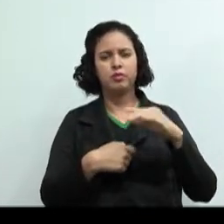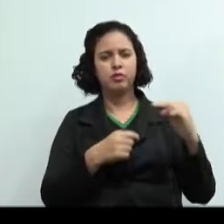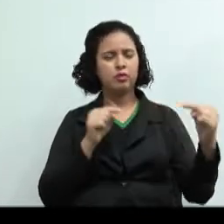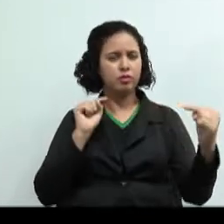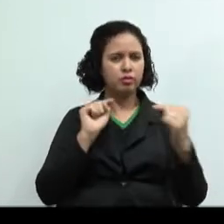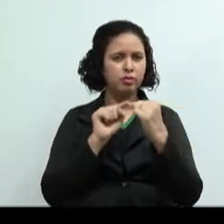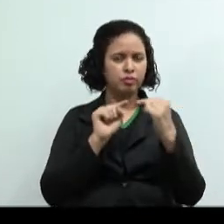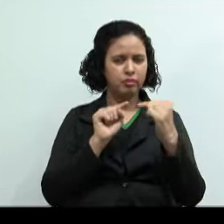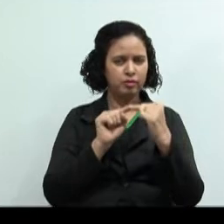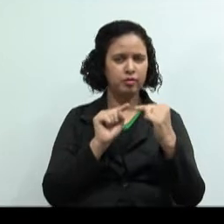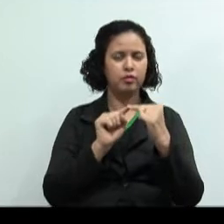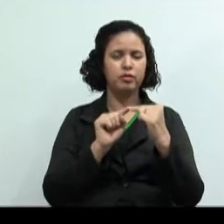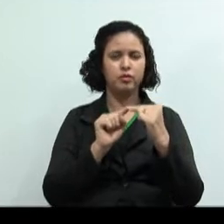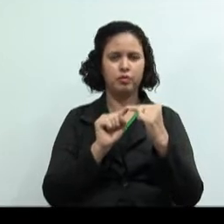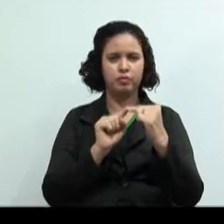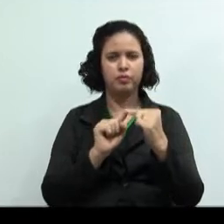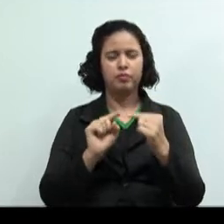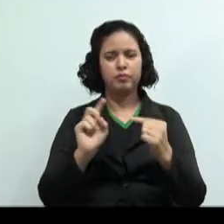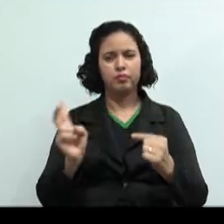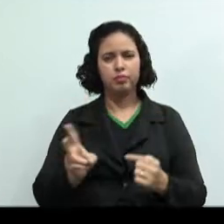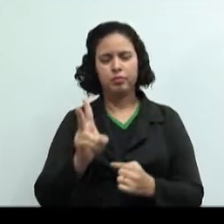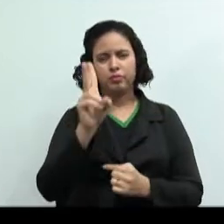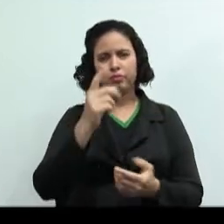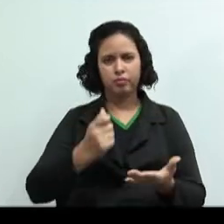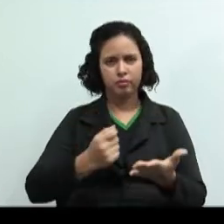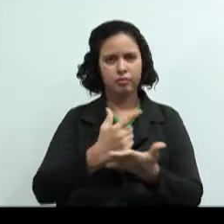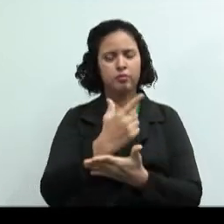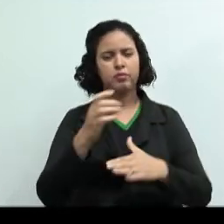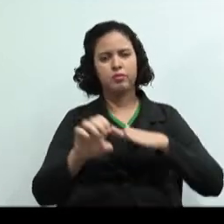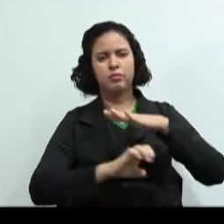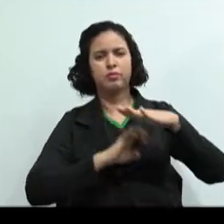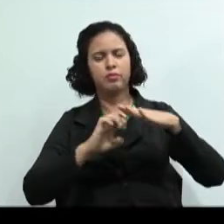o equivalente ao valor das compras na empresa comercial.